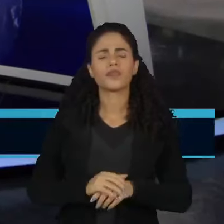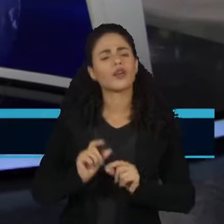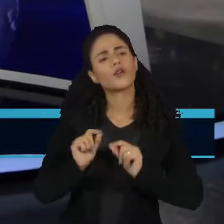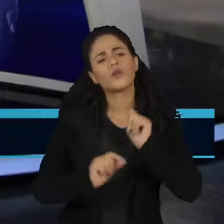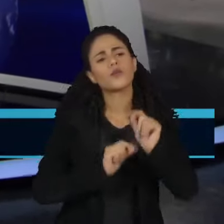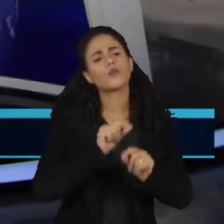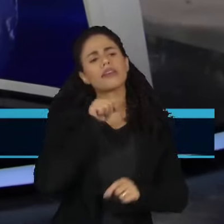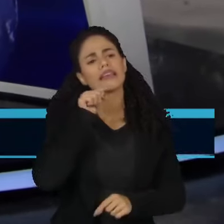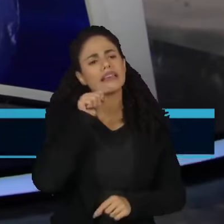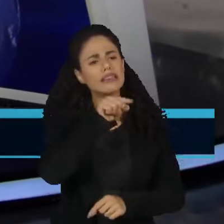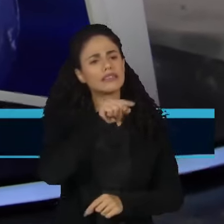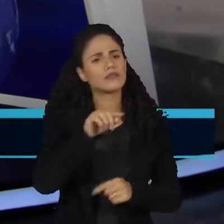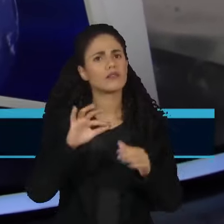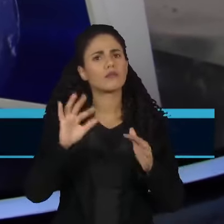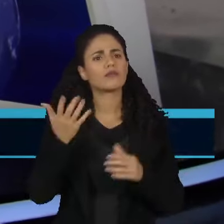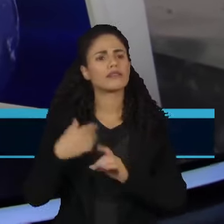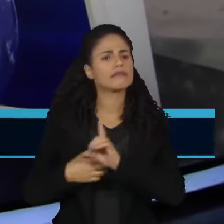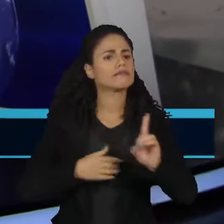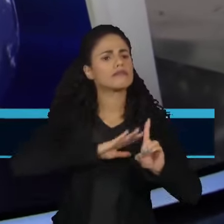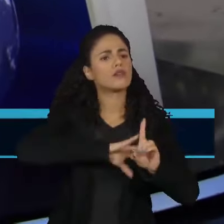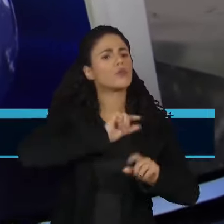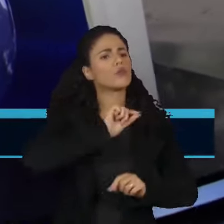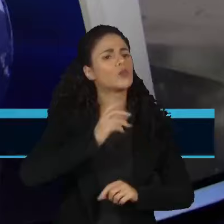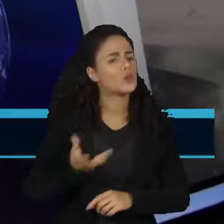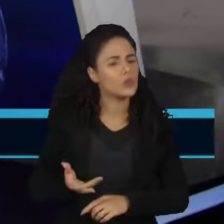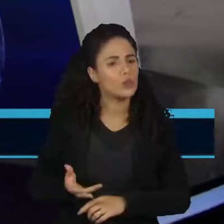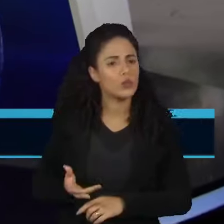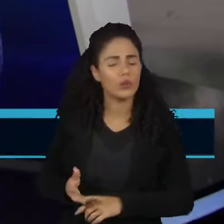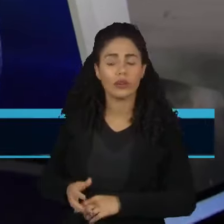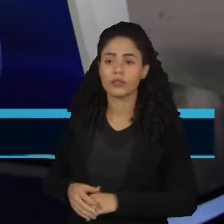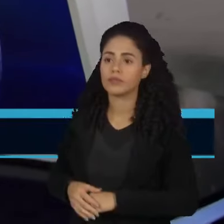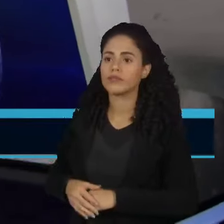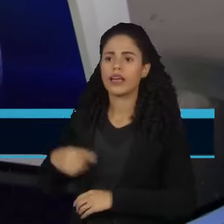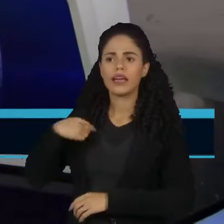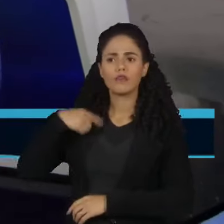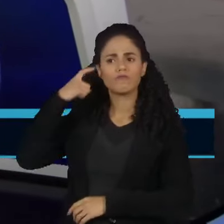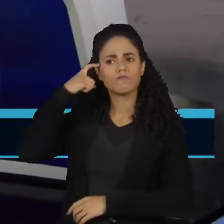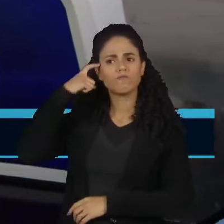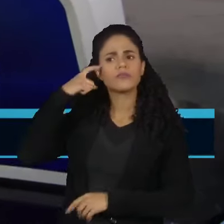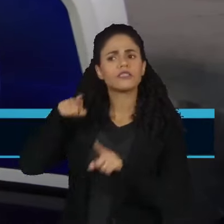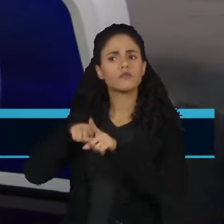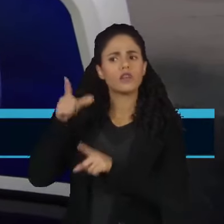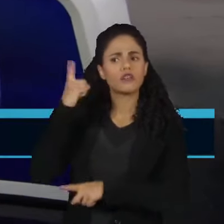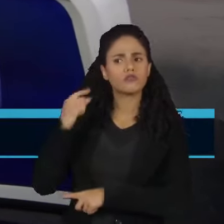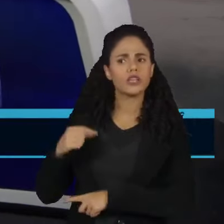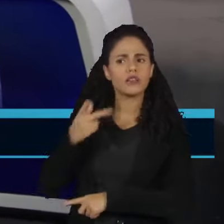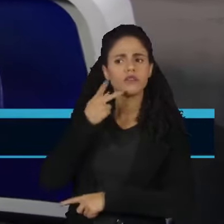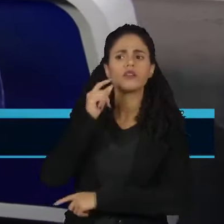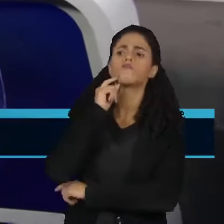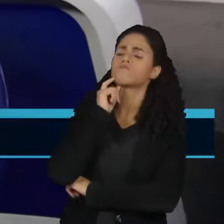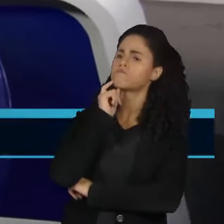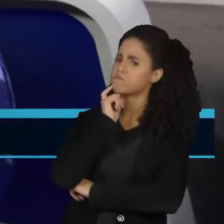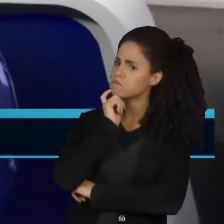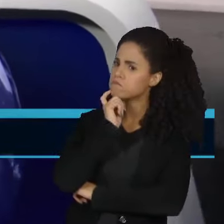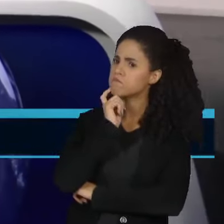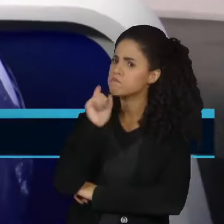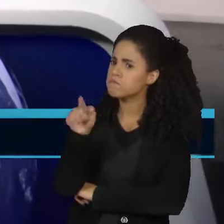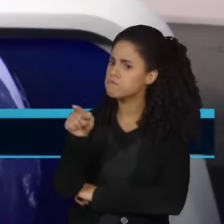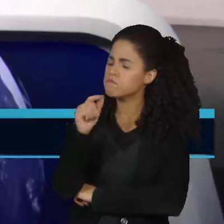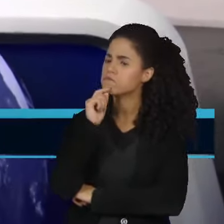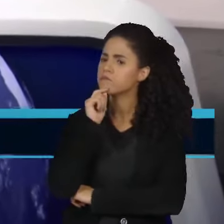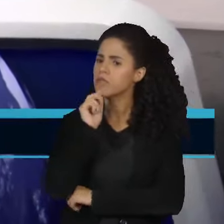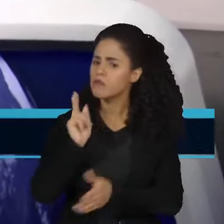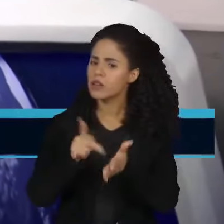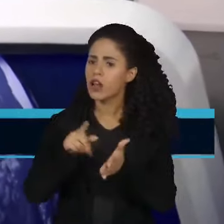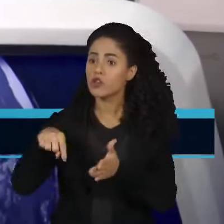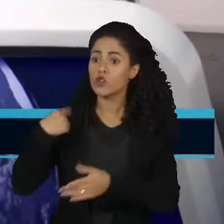essa ascensão da extrema-direita na França? É o que eu estava pensando quando a Juliana estava falando, quer dizer, eu acho que a gente tem